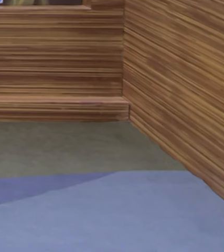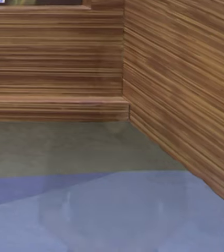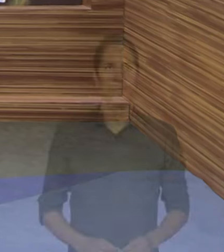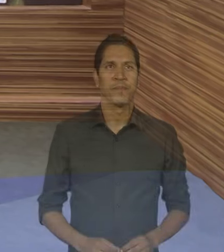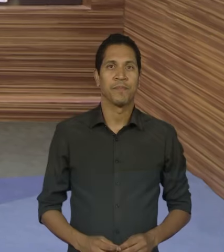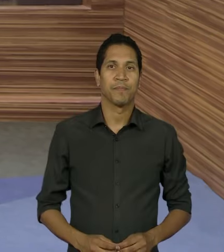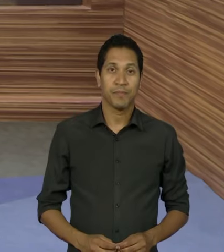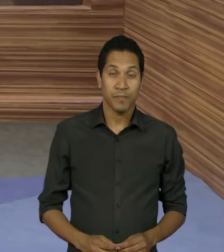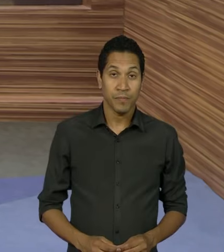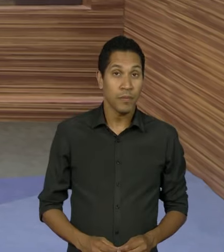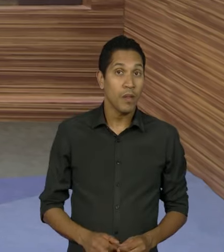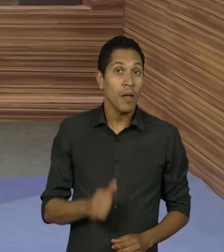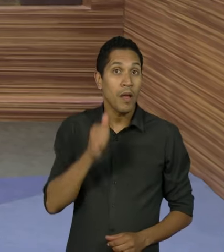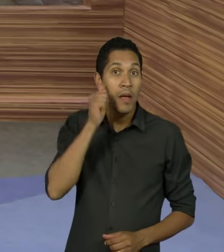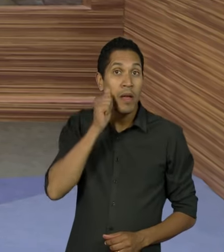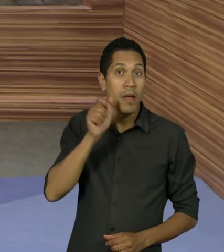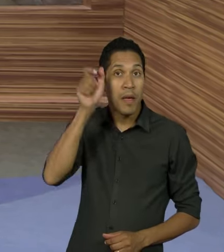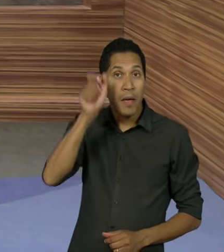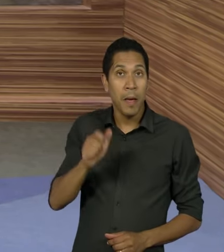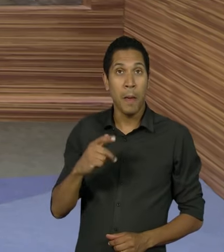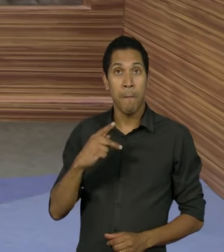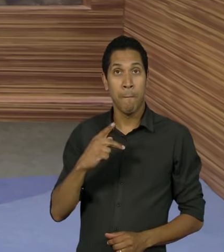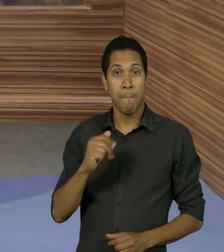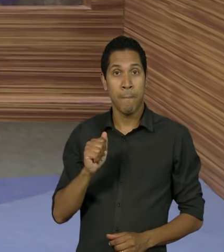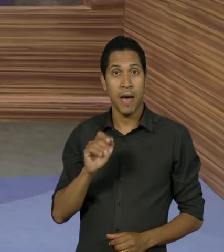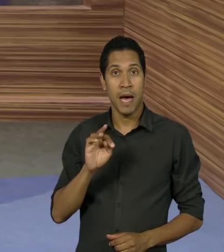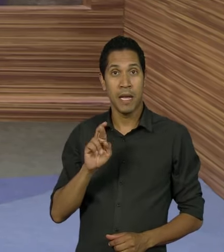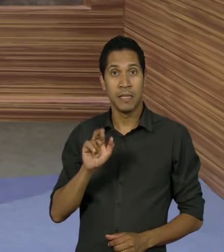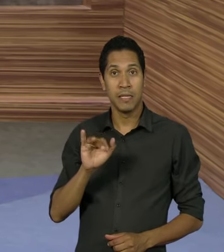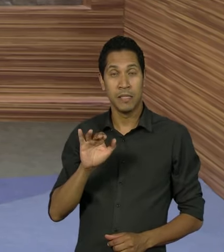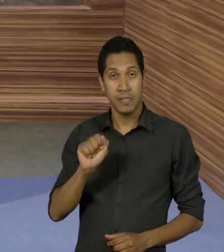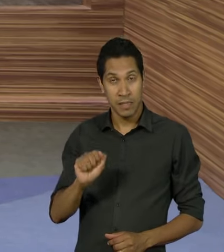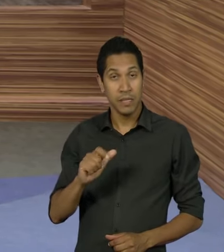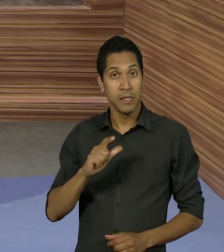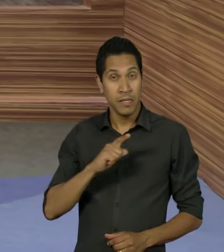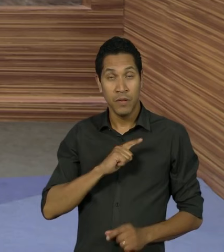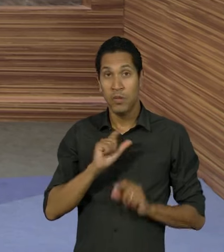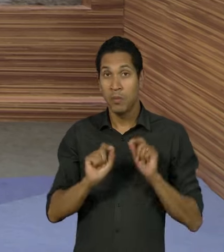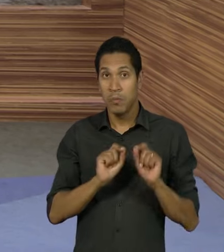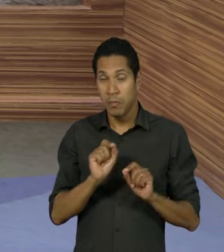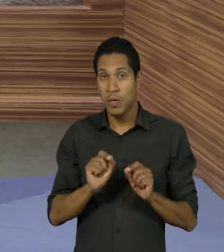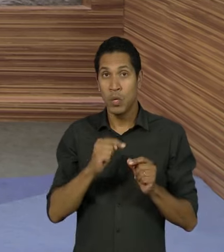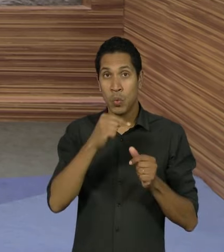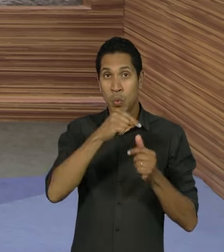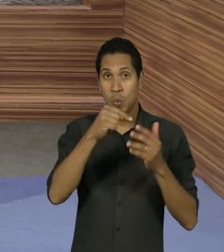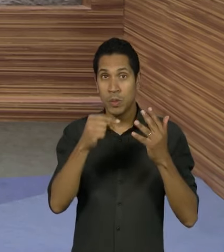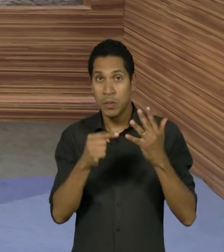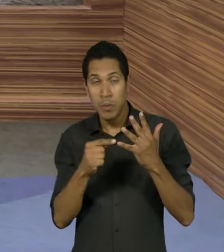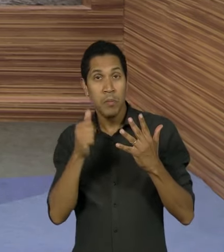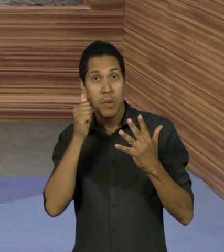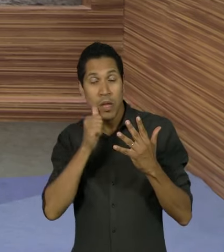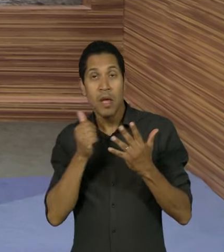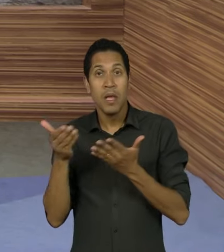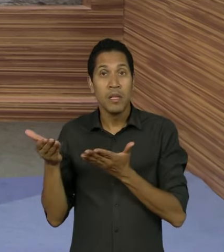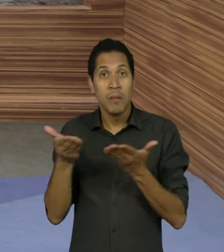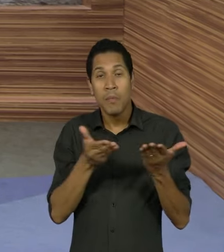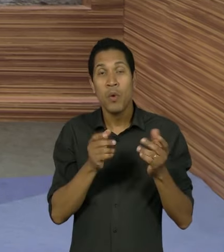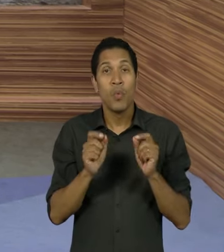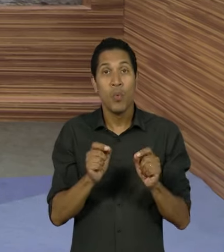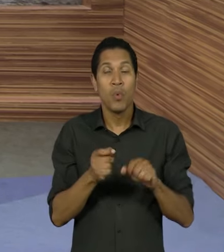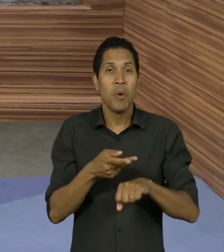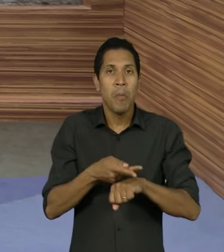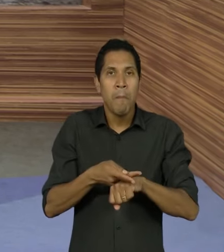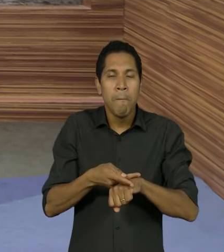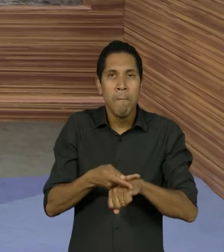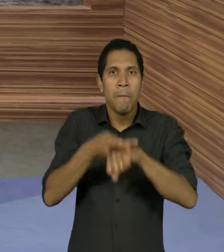A bióloga Patrícia Médici foi uma das cinco mulheres do mundo a receber em 2024 o Women of